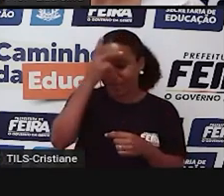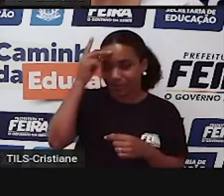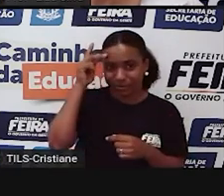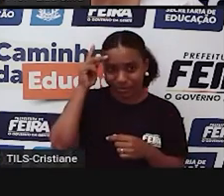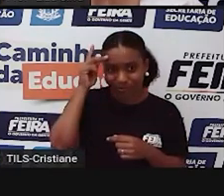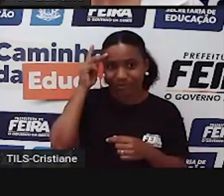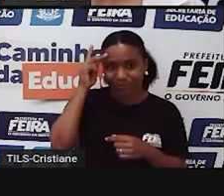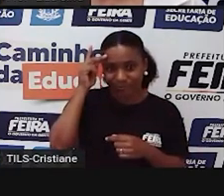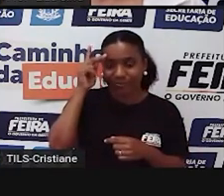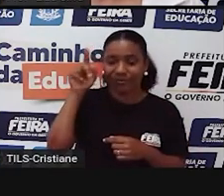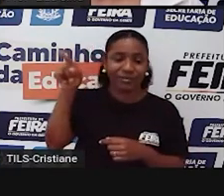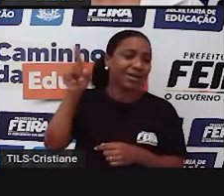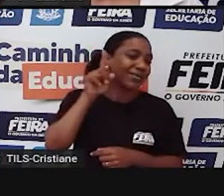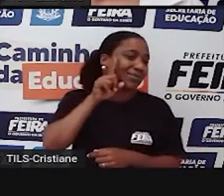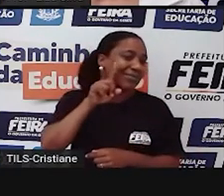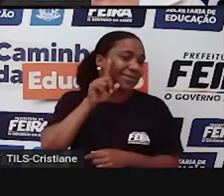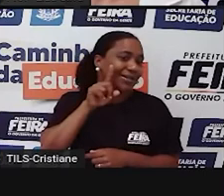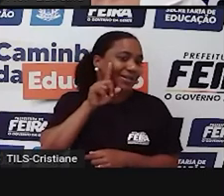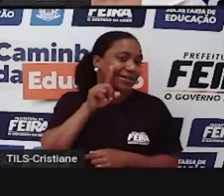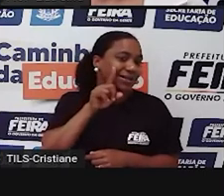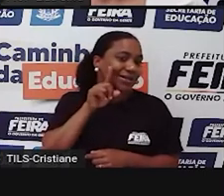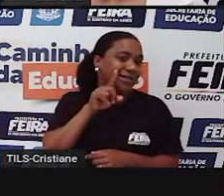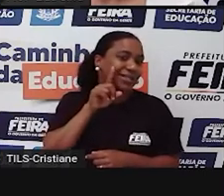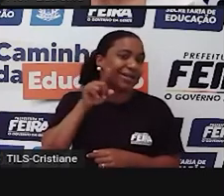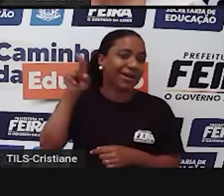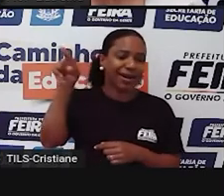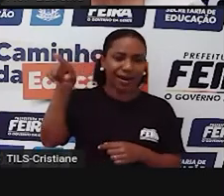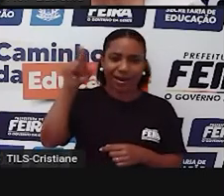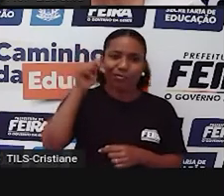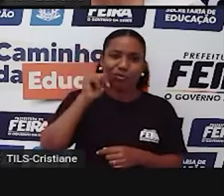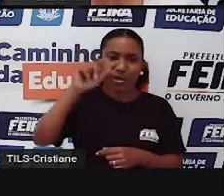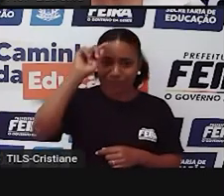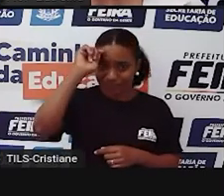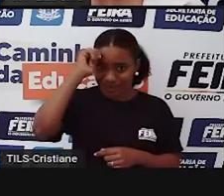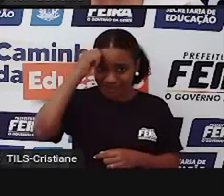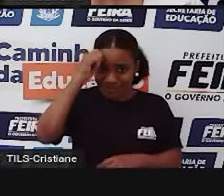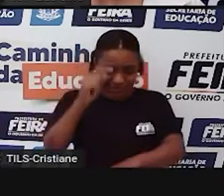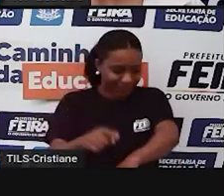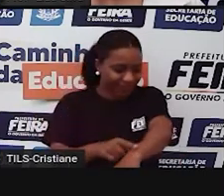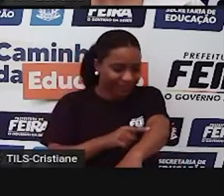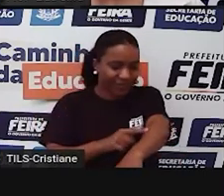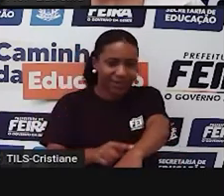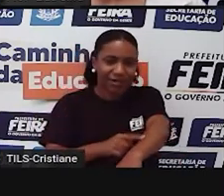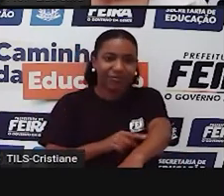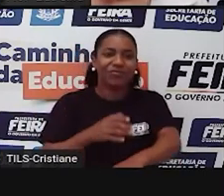especificamente das mulheres negras que clareiam a pele. Ok?